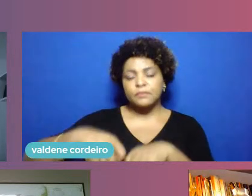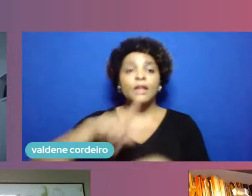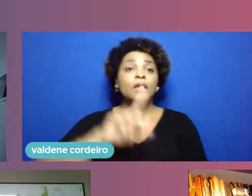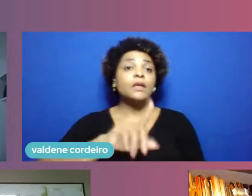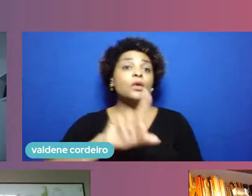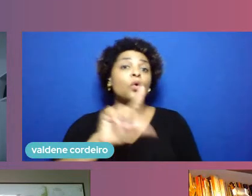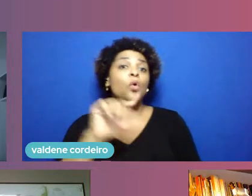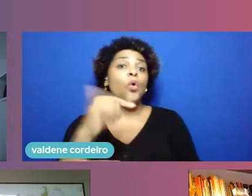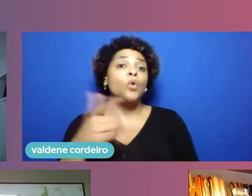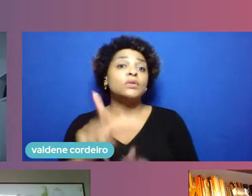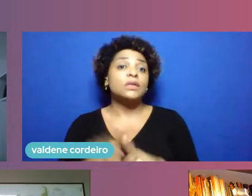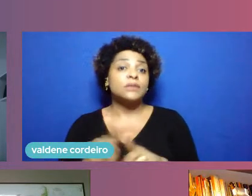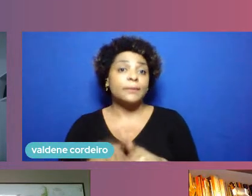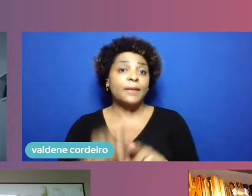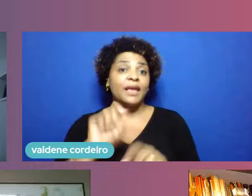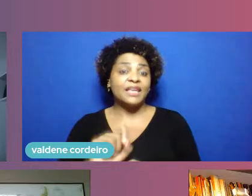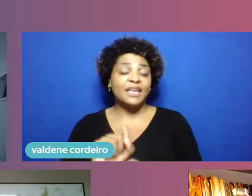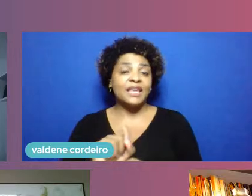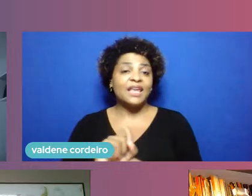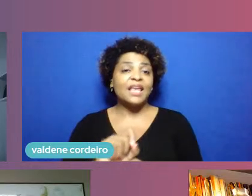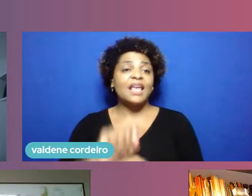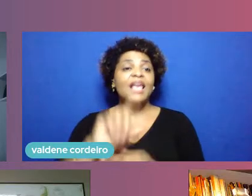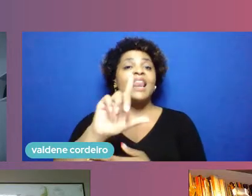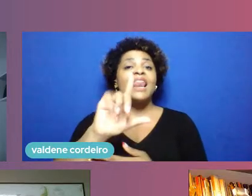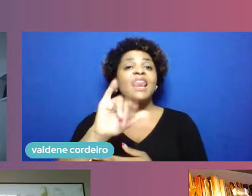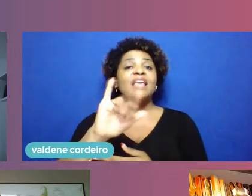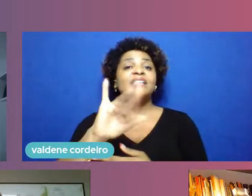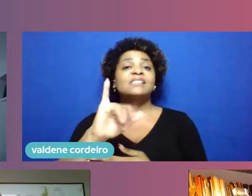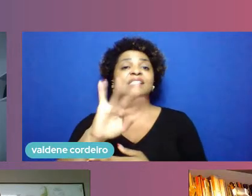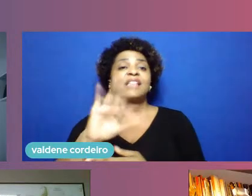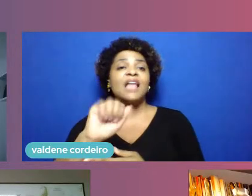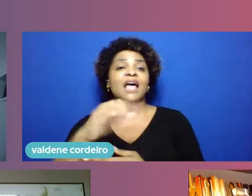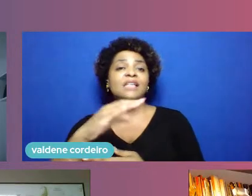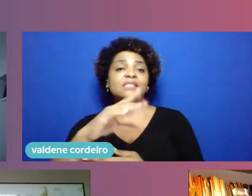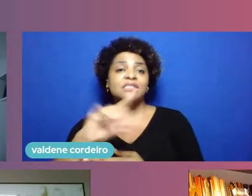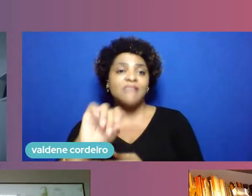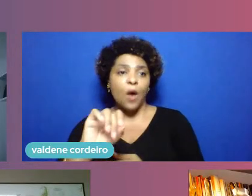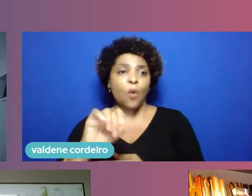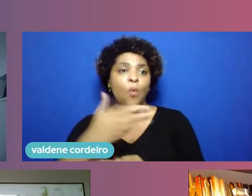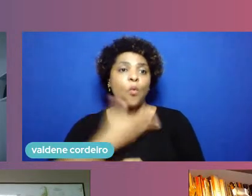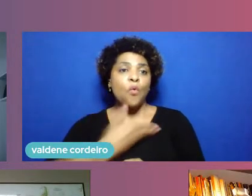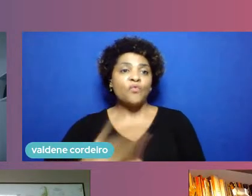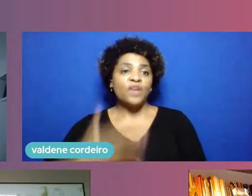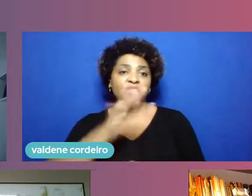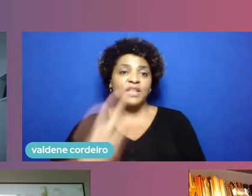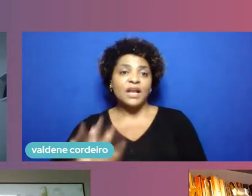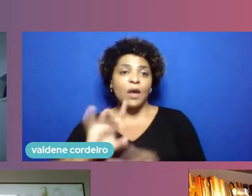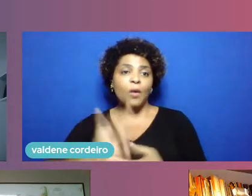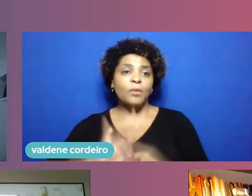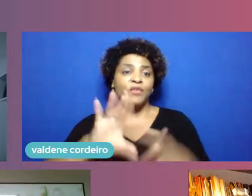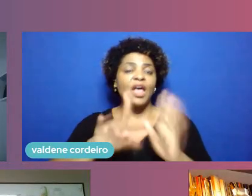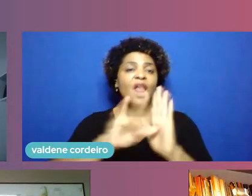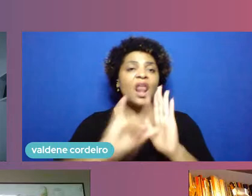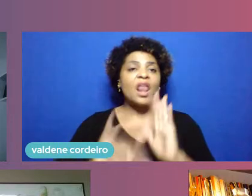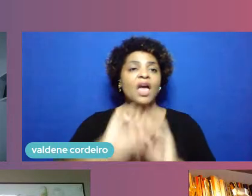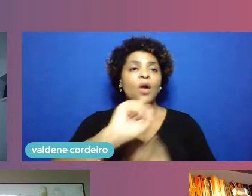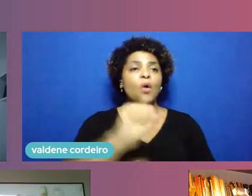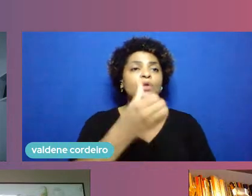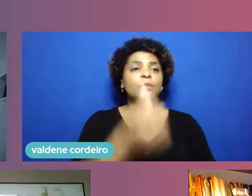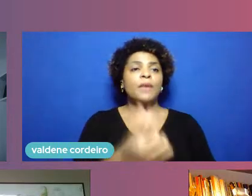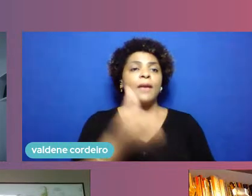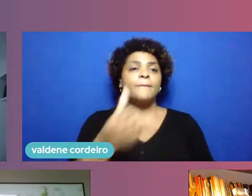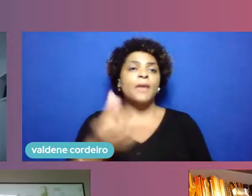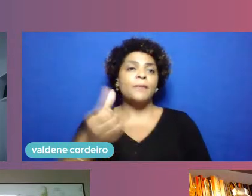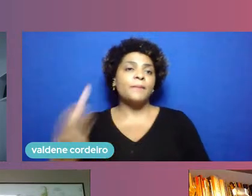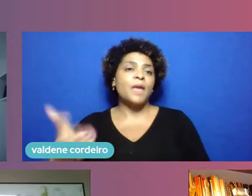de licitação aprovada no governo federal que finalmente está revogando a lei 8666 antiga e uma das ferramentas